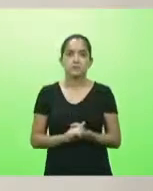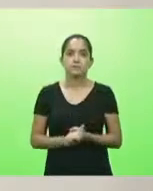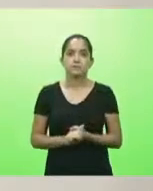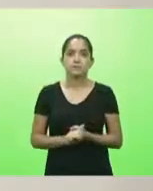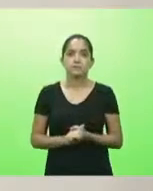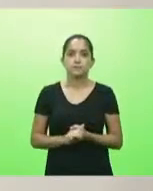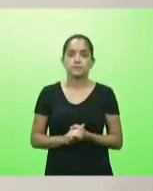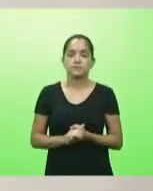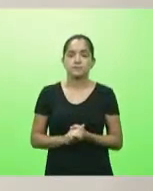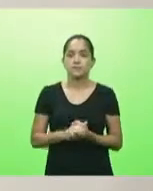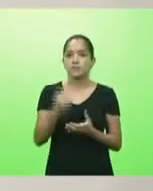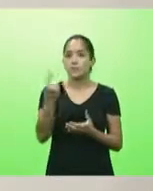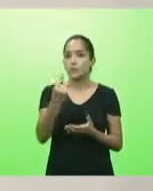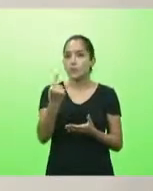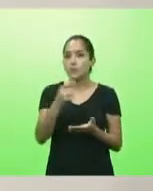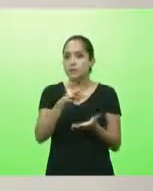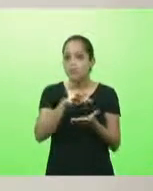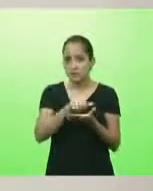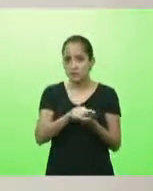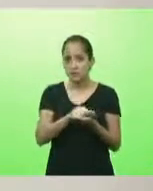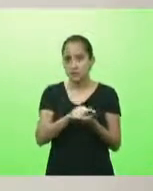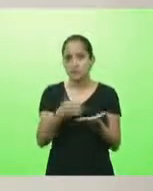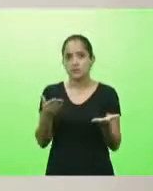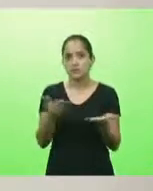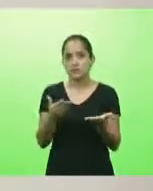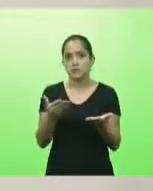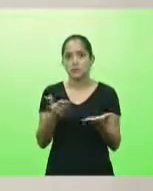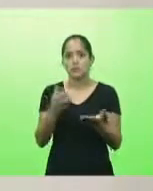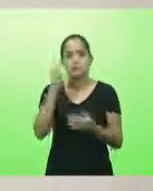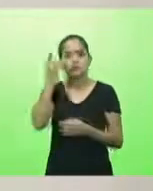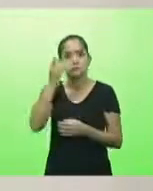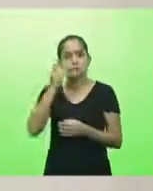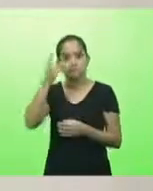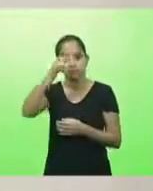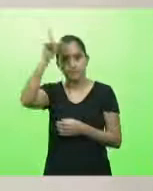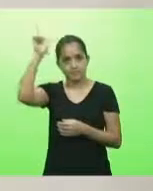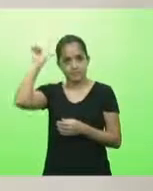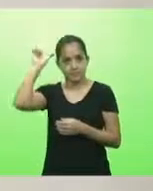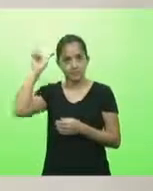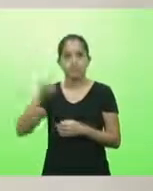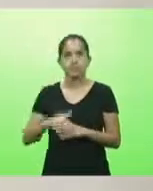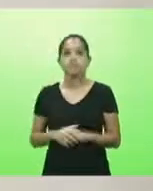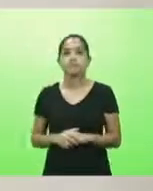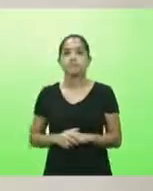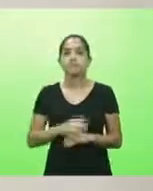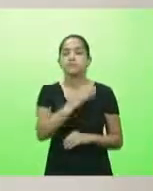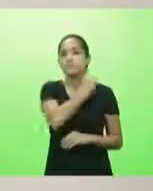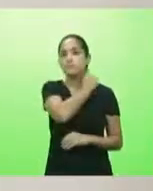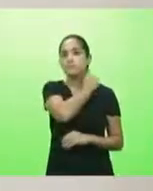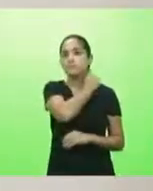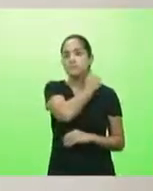Nosso primeiro deputado inscrito no dia de hoje, deputado Sargento Lima, por 10 minutos, deputado.